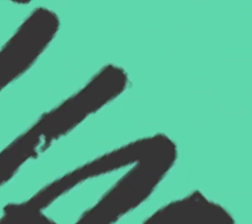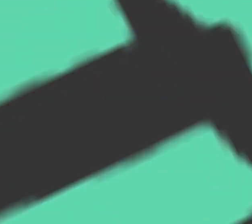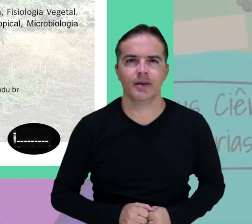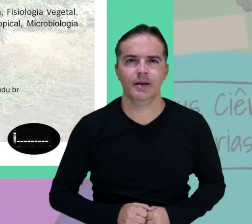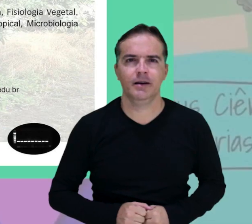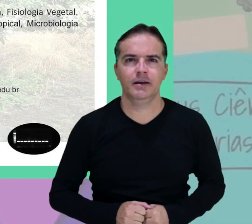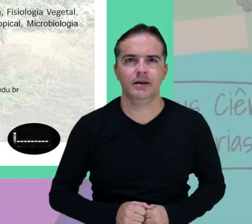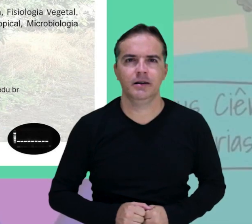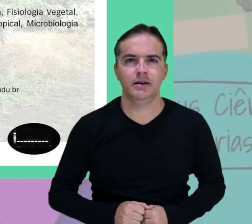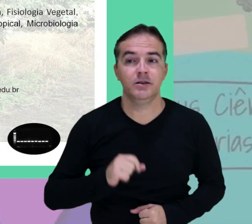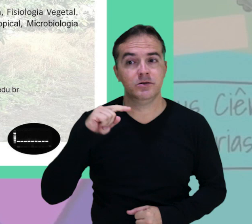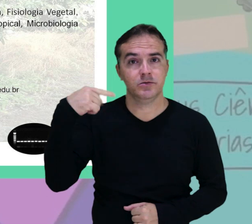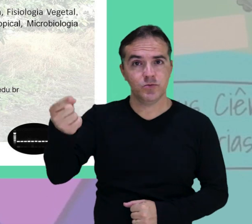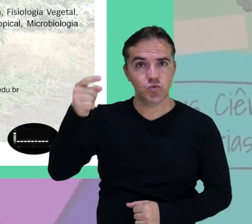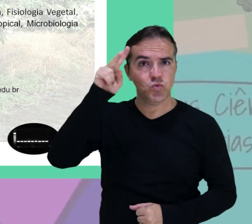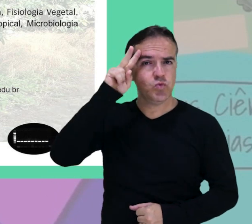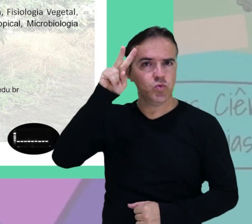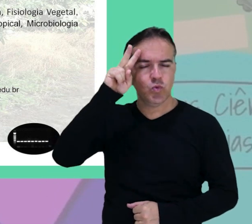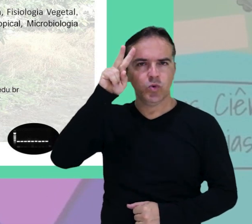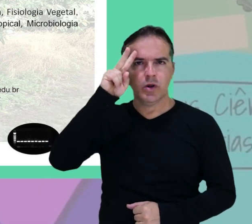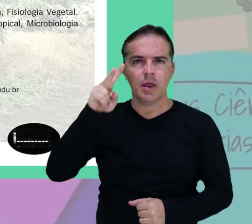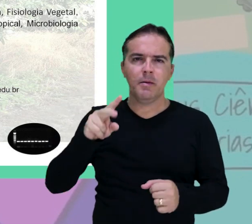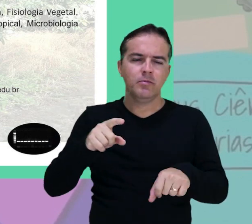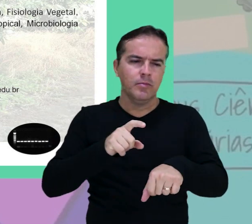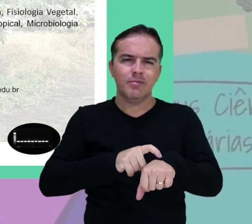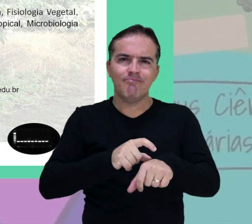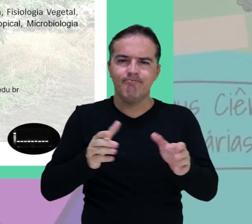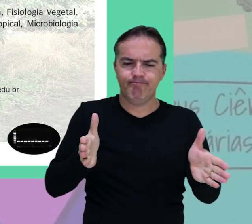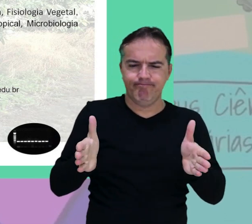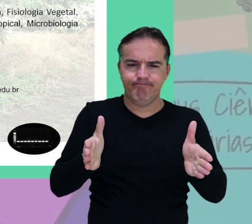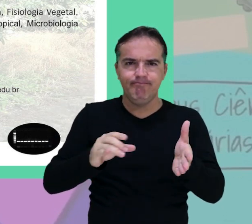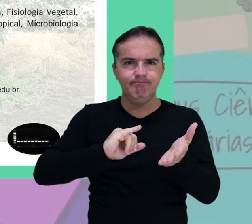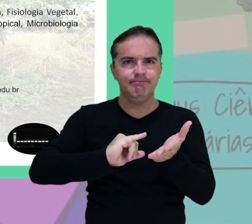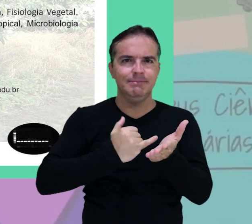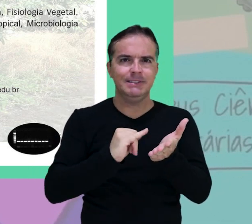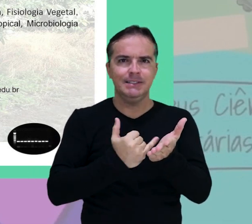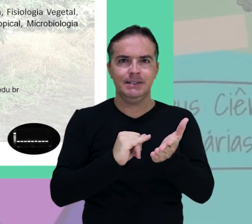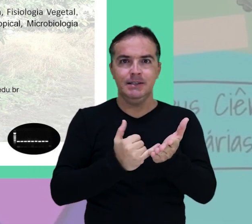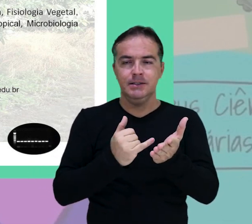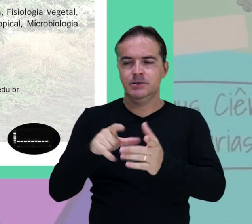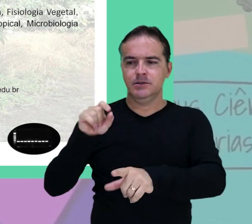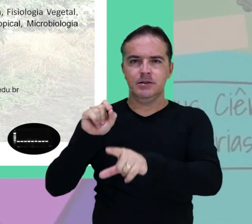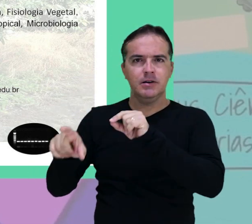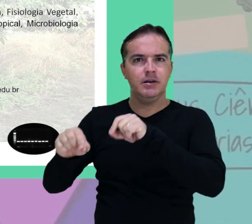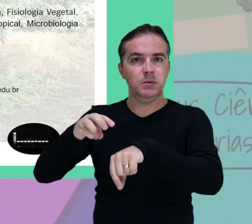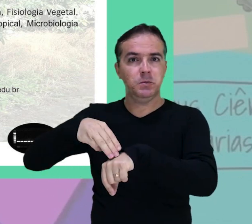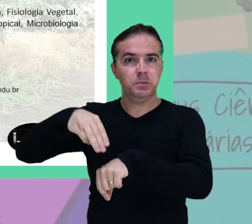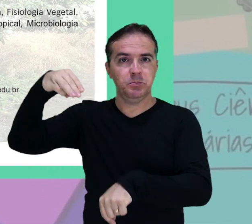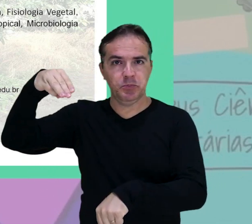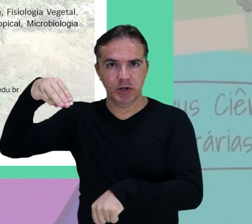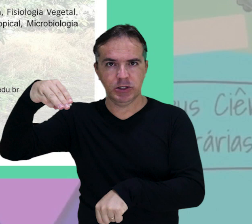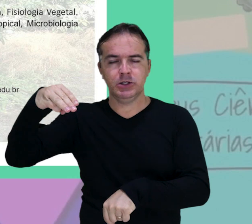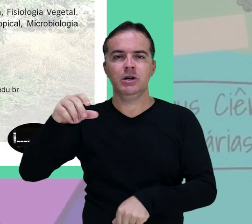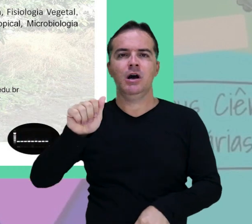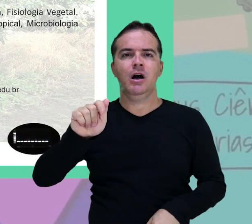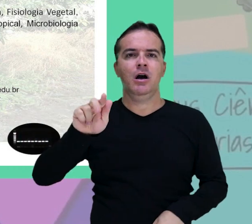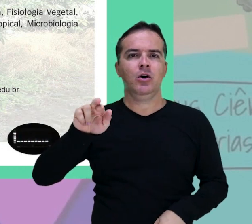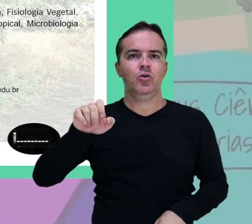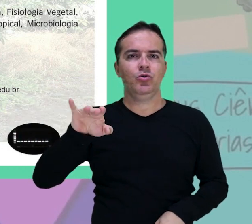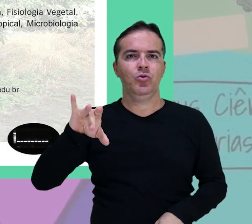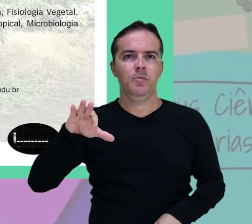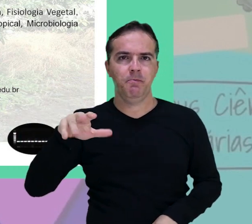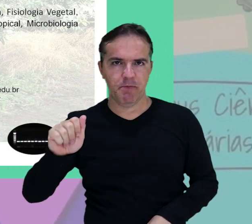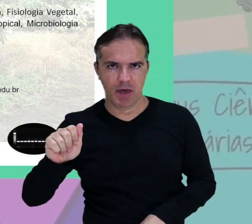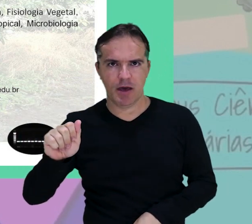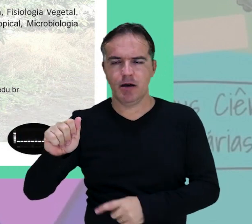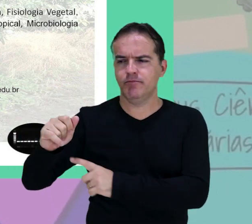Na próxima segunda-feira termina o prazo de inscrições para processo seletivo do mestrado em agronomia produção